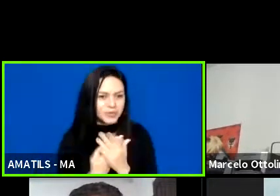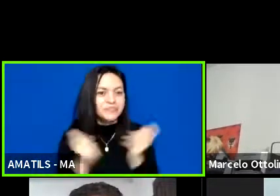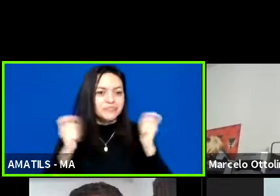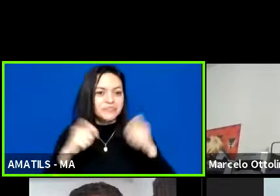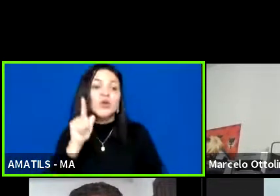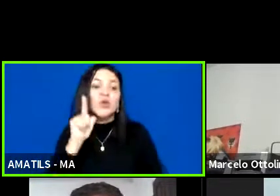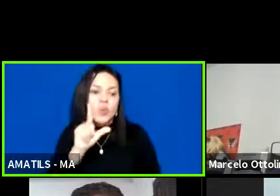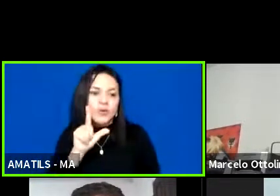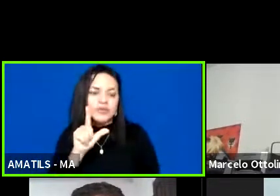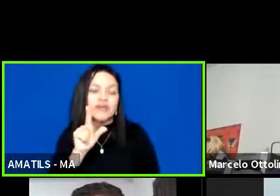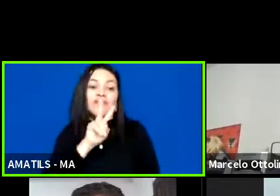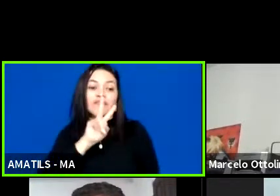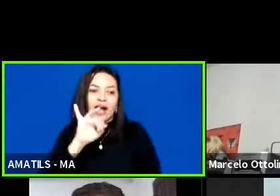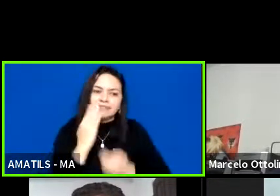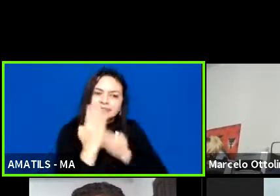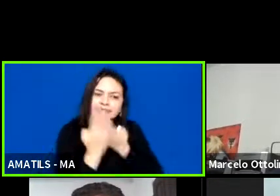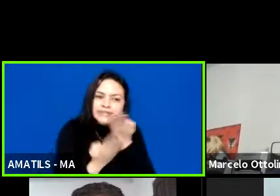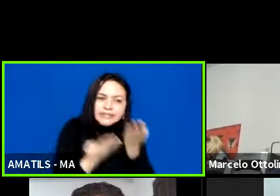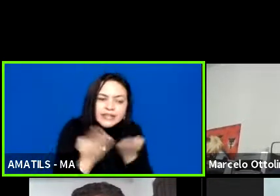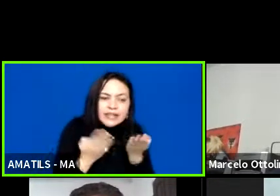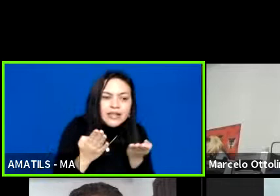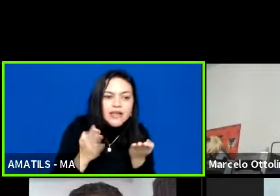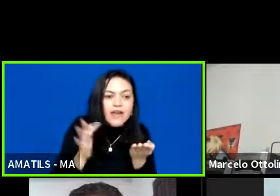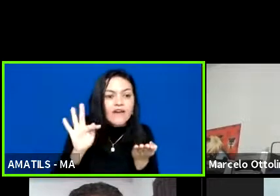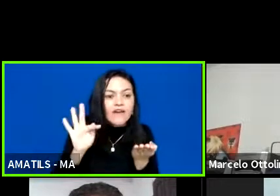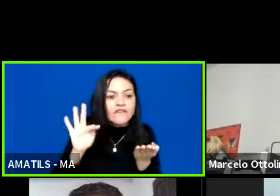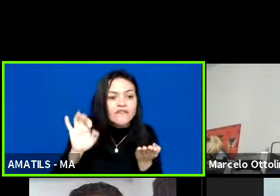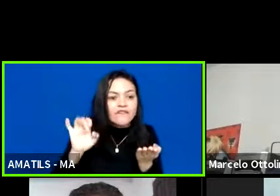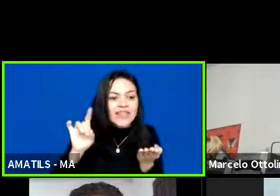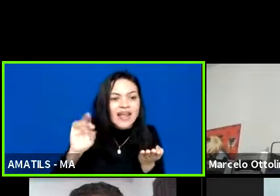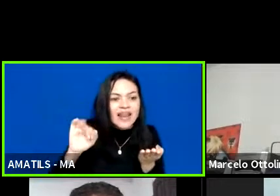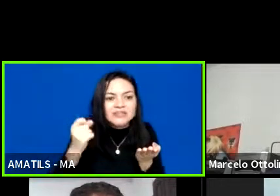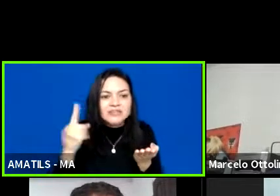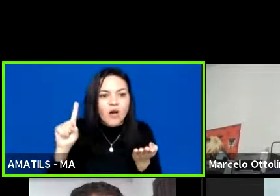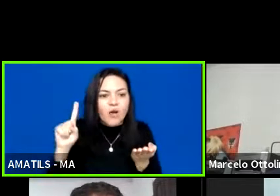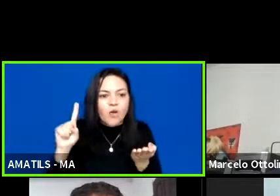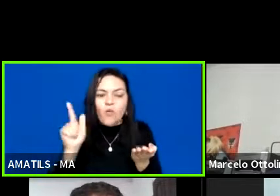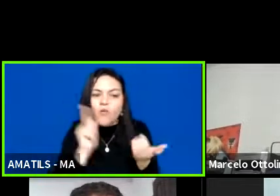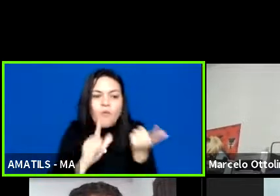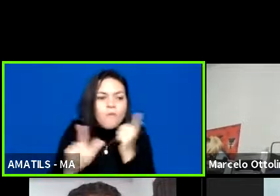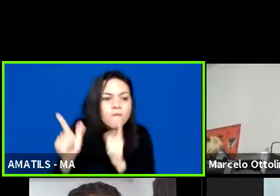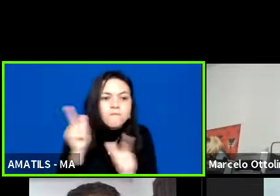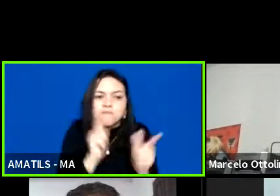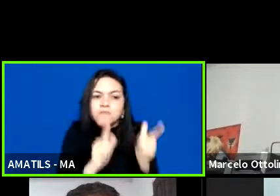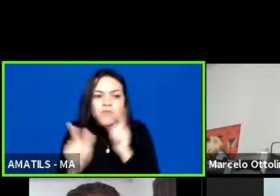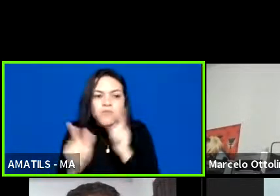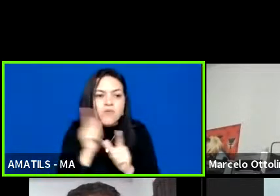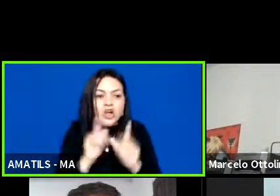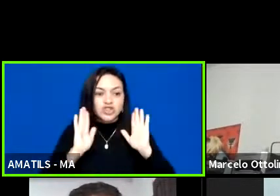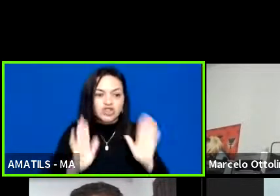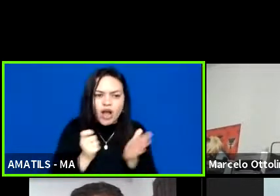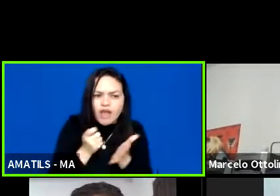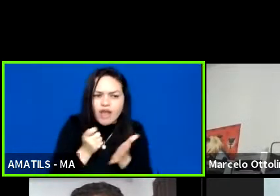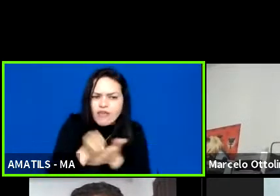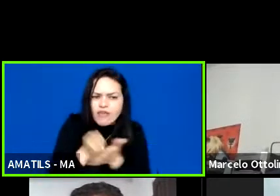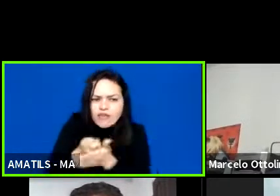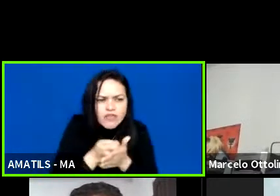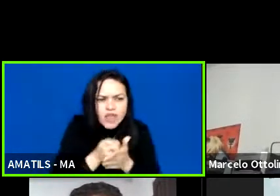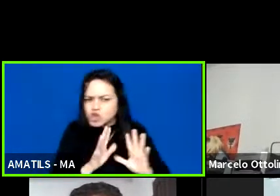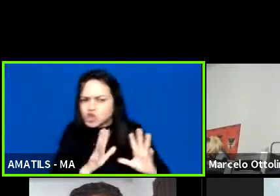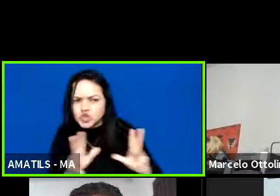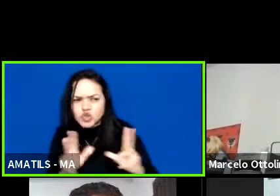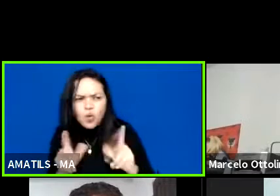ela vai atender as federações e ela já exige, essa confederação, ela já exige que todas as federações estejam também